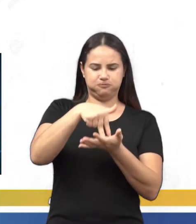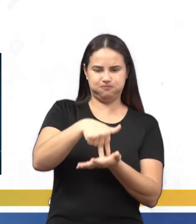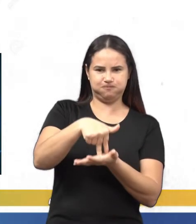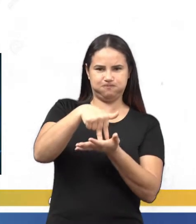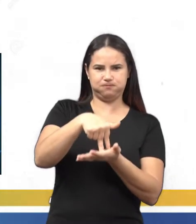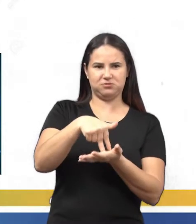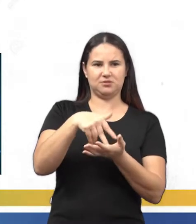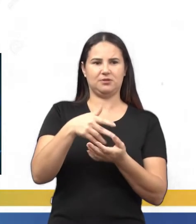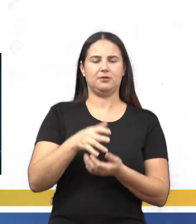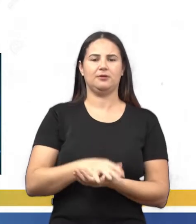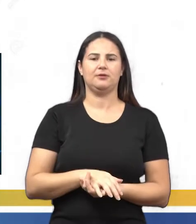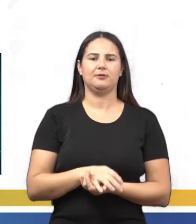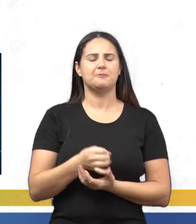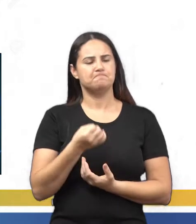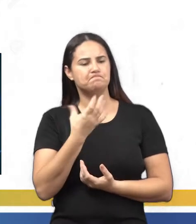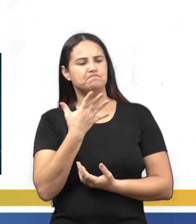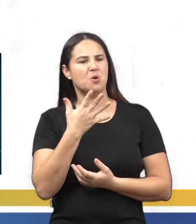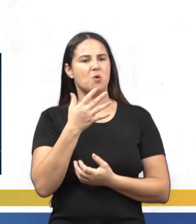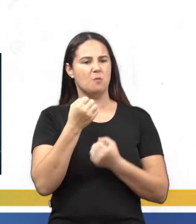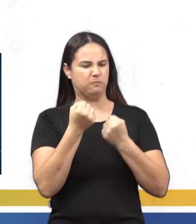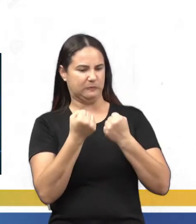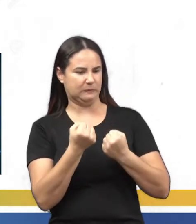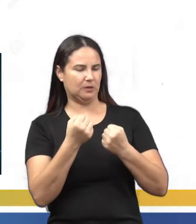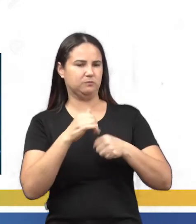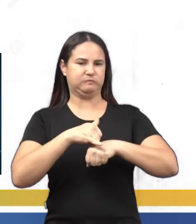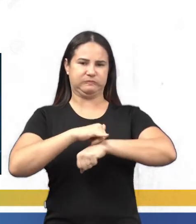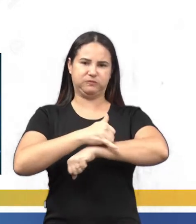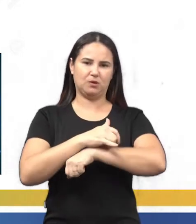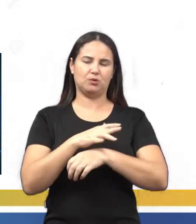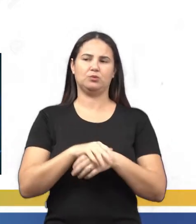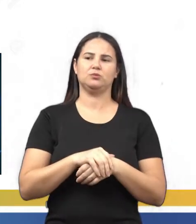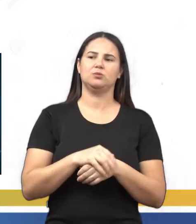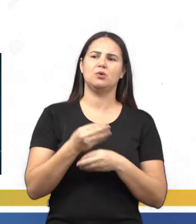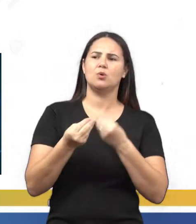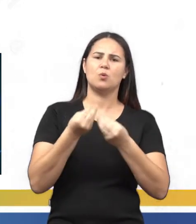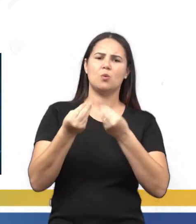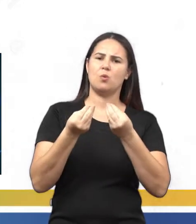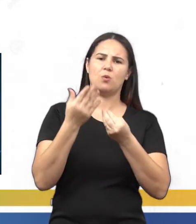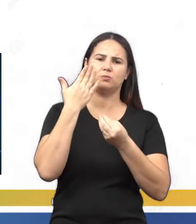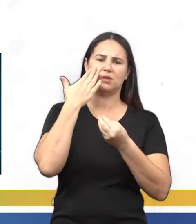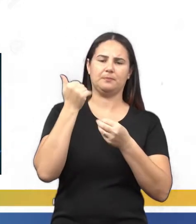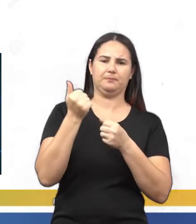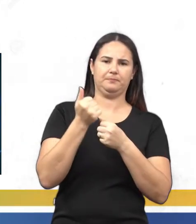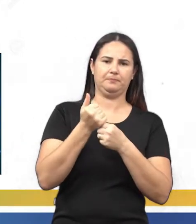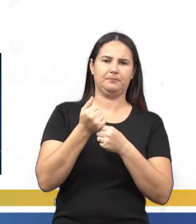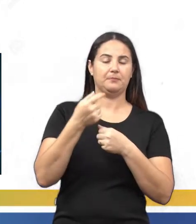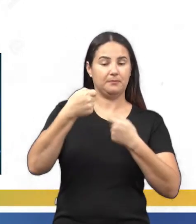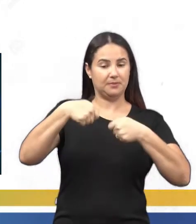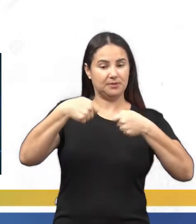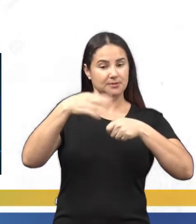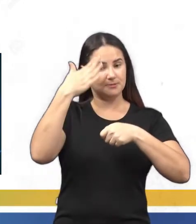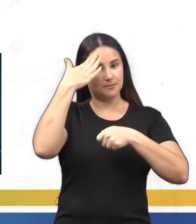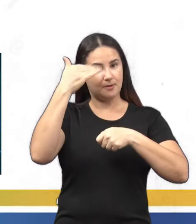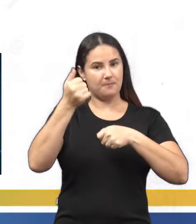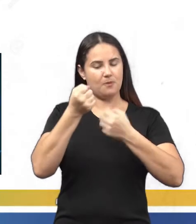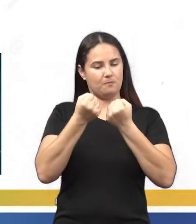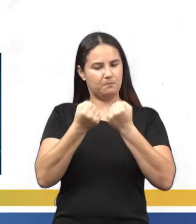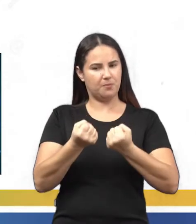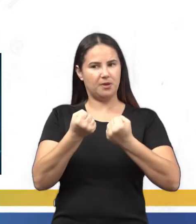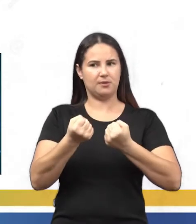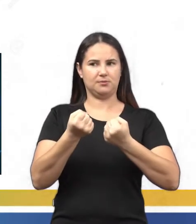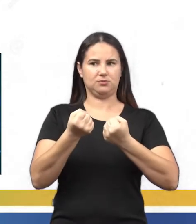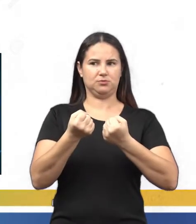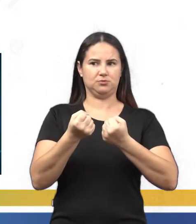ideal, tá? Então o IMC nada mais é para você calcular, você tem que saber o seu peso, dado em quilogramas